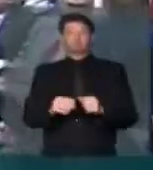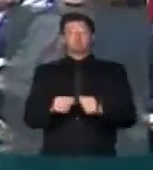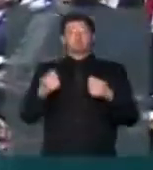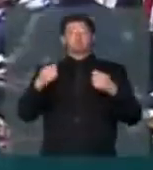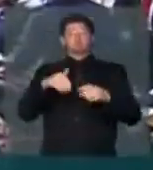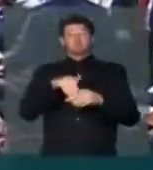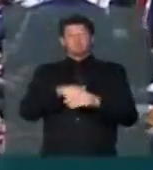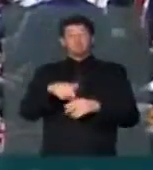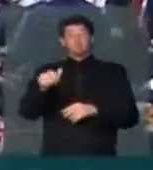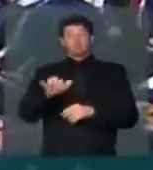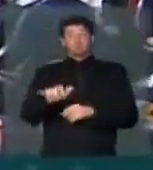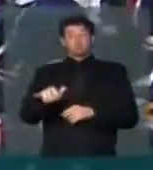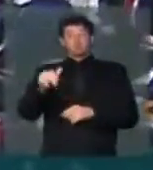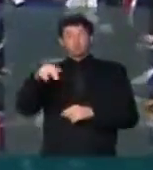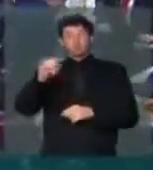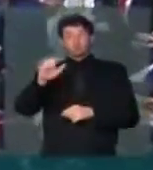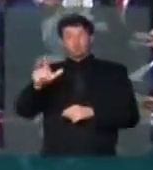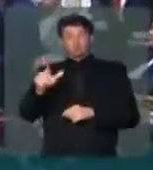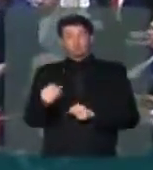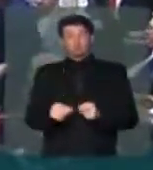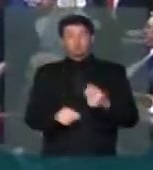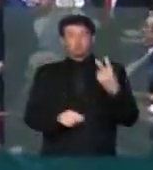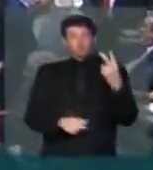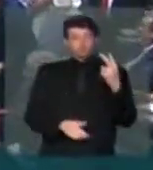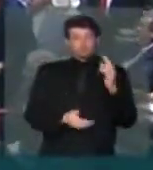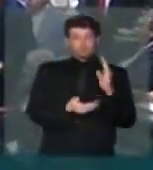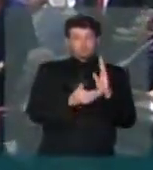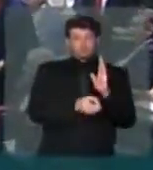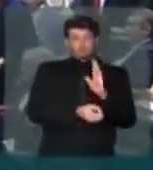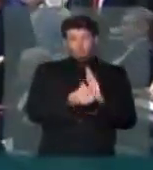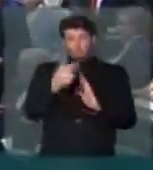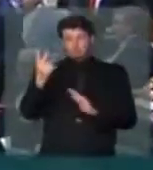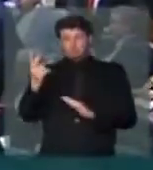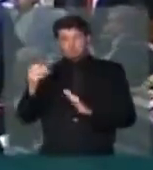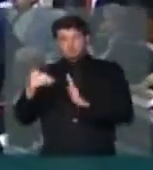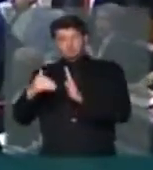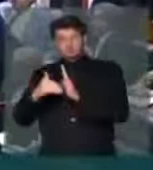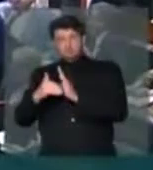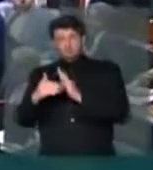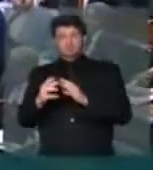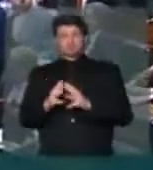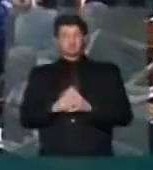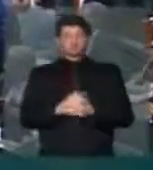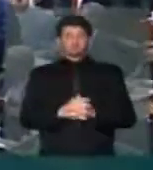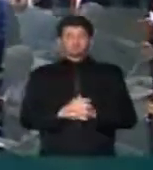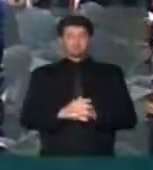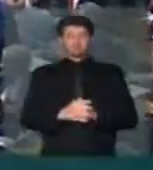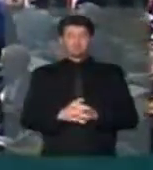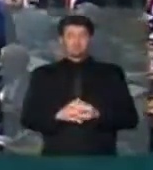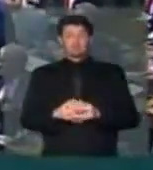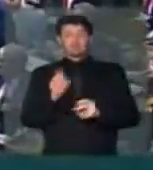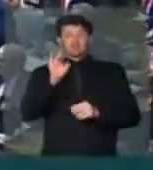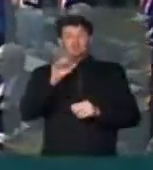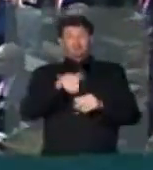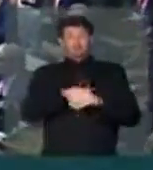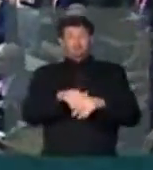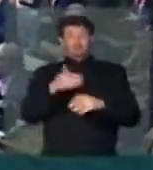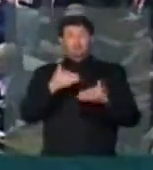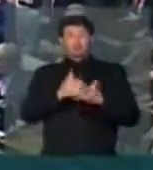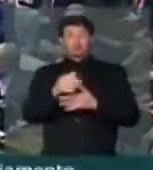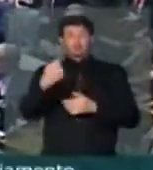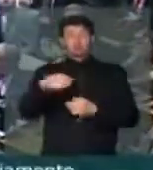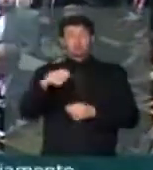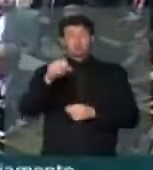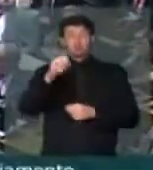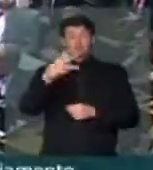Tem que ser votadas em cada casa duas vezes e ter quórum mínimo favorável de 308 votos. E aqui, Sr.